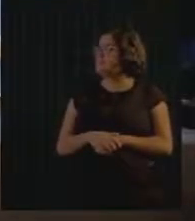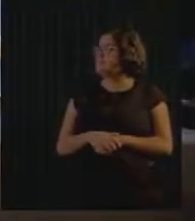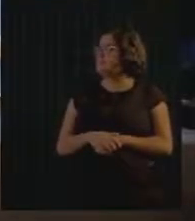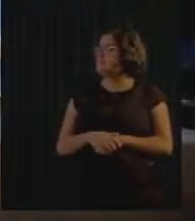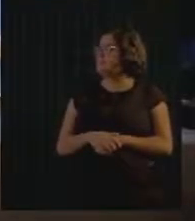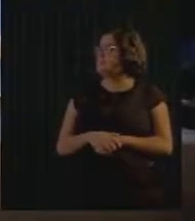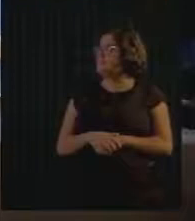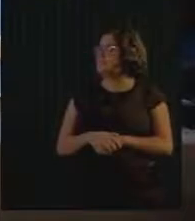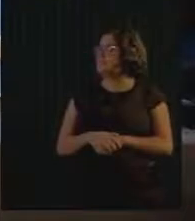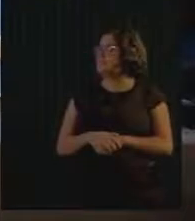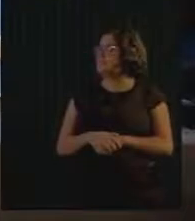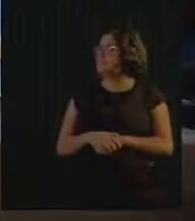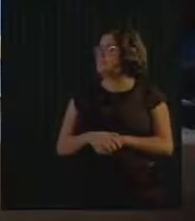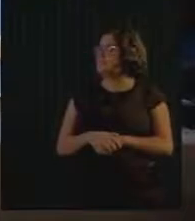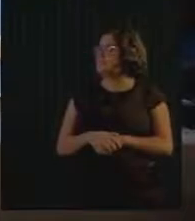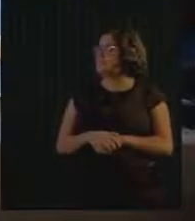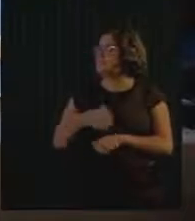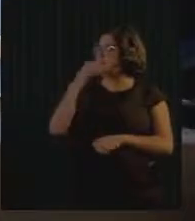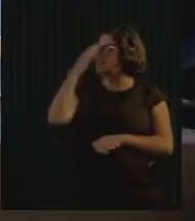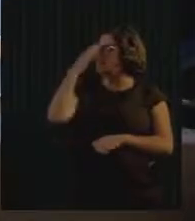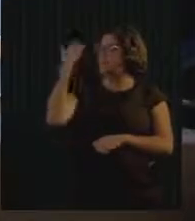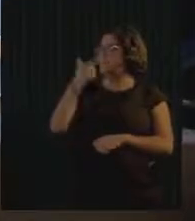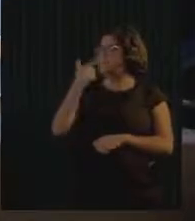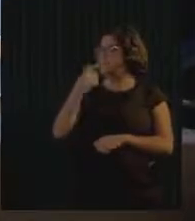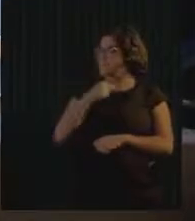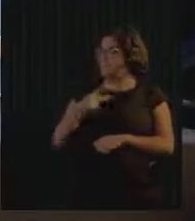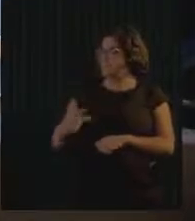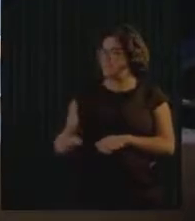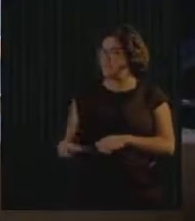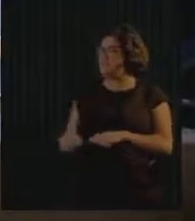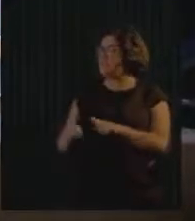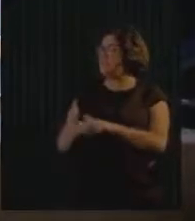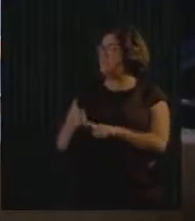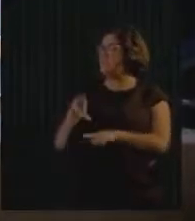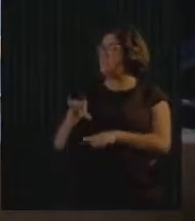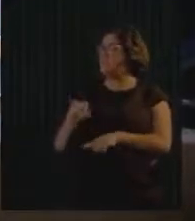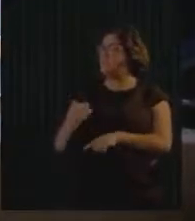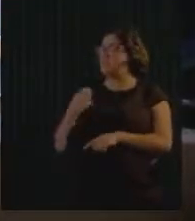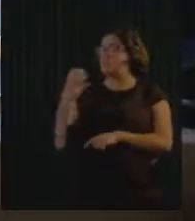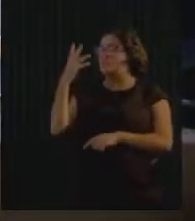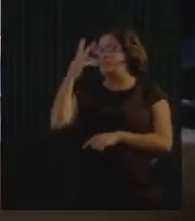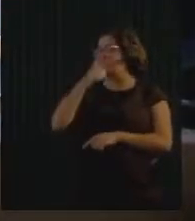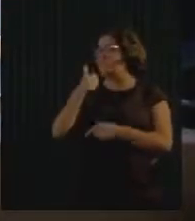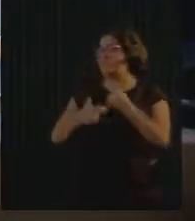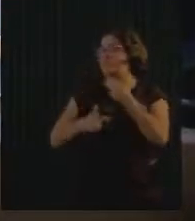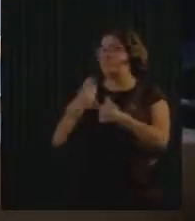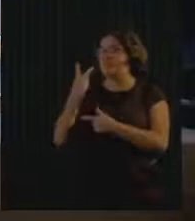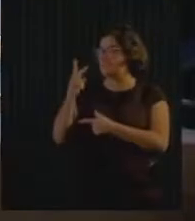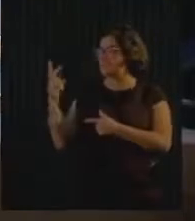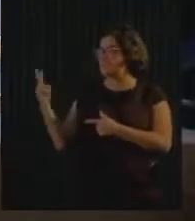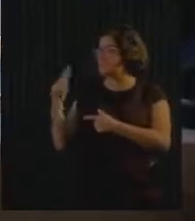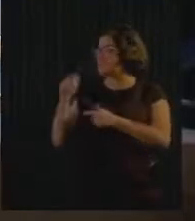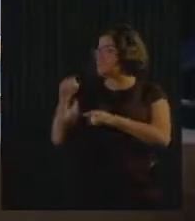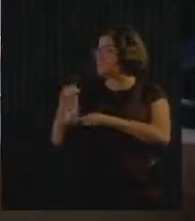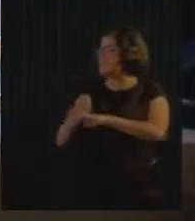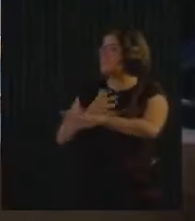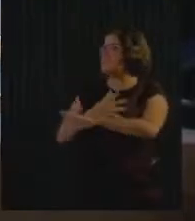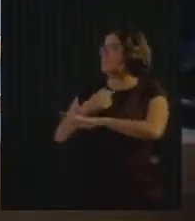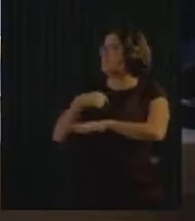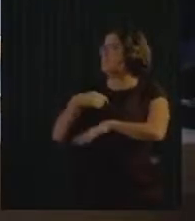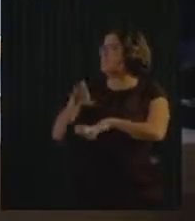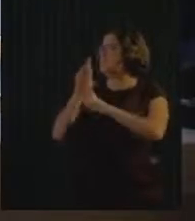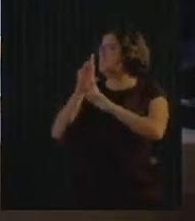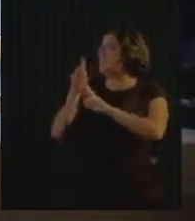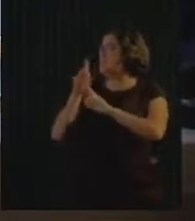Muito obrigada, vice-prefeito Topazio Lucas. Que lindo trabalho de vocês. É inspirador e eu espero